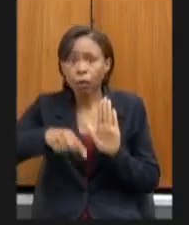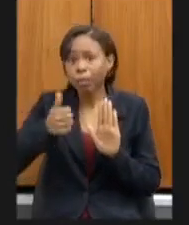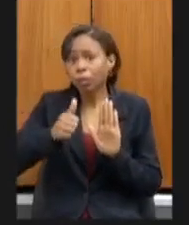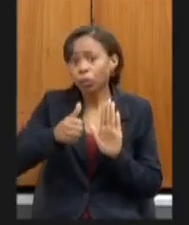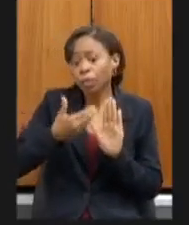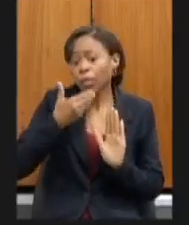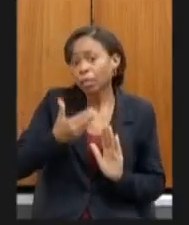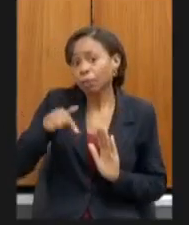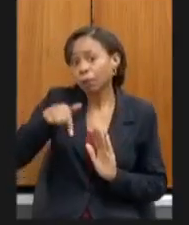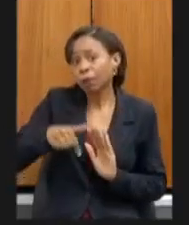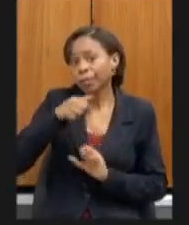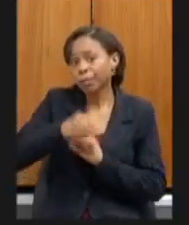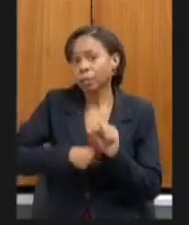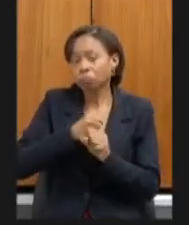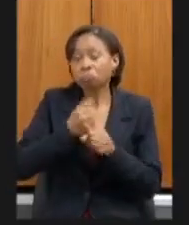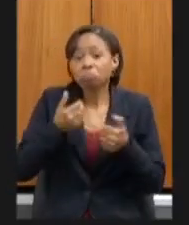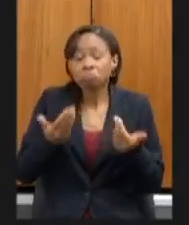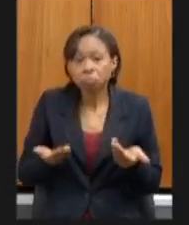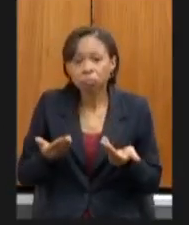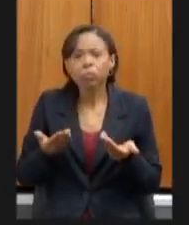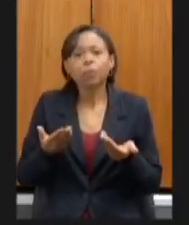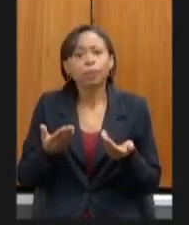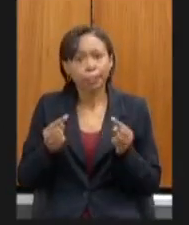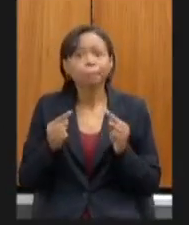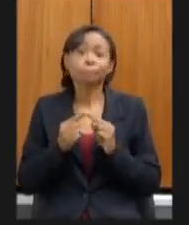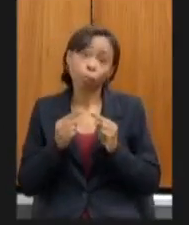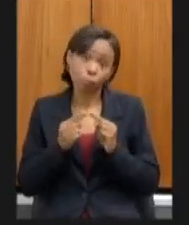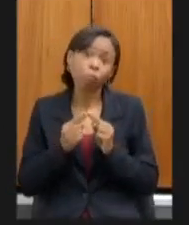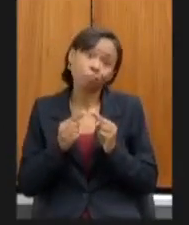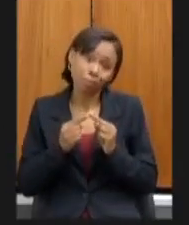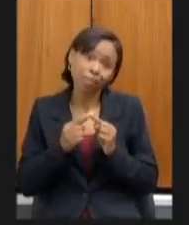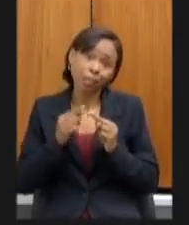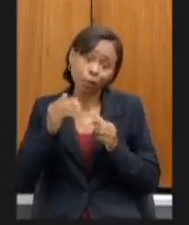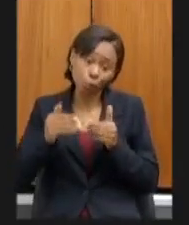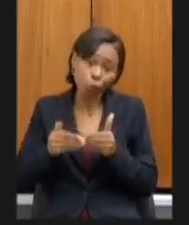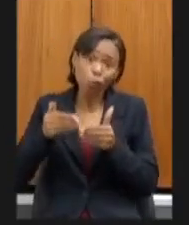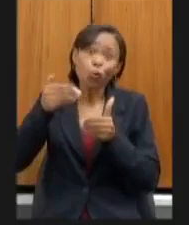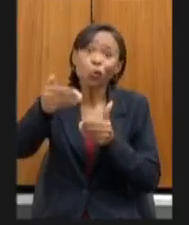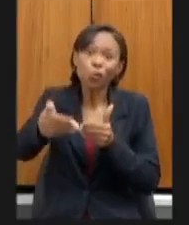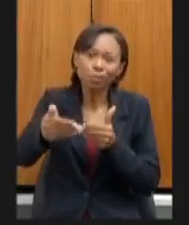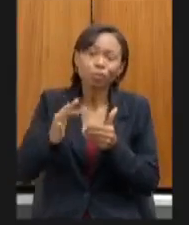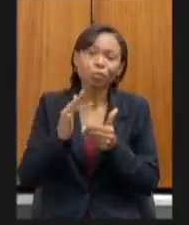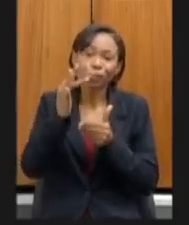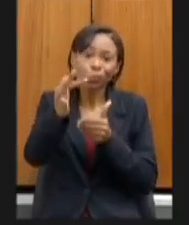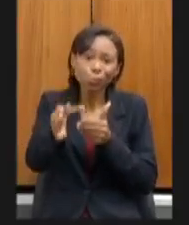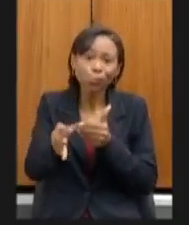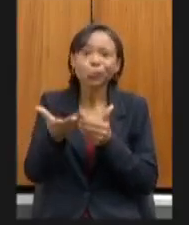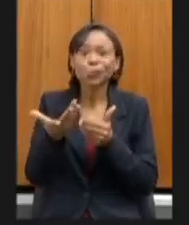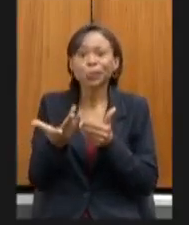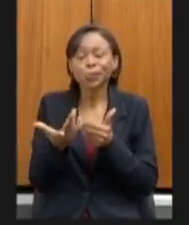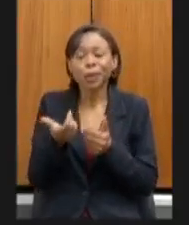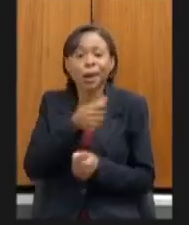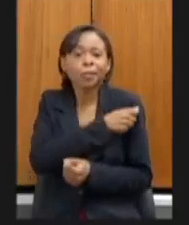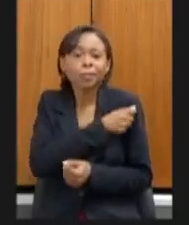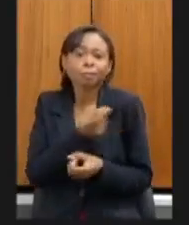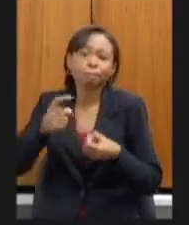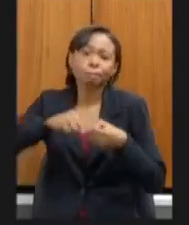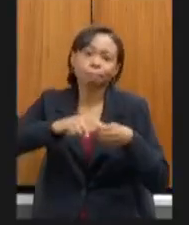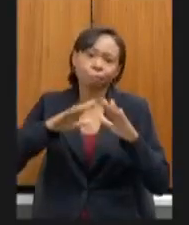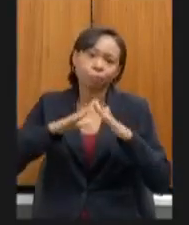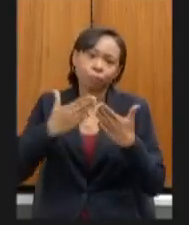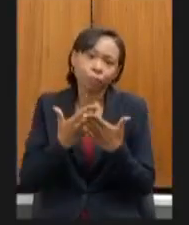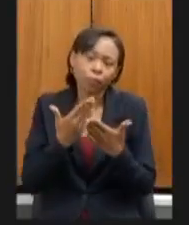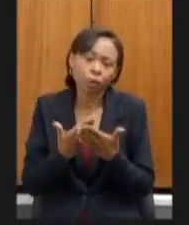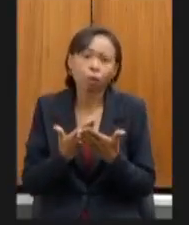e tem tudo a ver com esse momento que nós vamos enfrentar do pós pandemia da chegada desses alunos nas escolas o aumento das